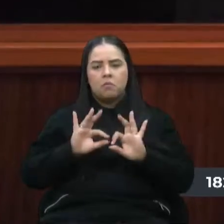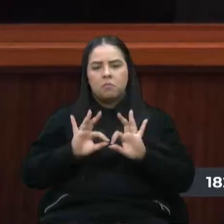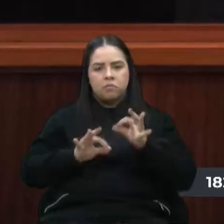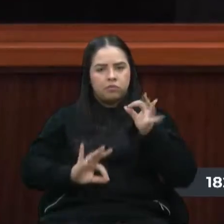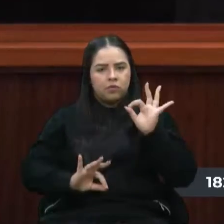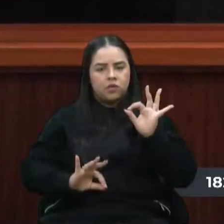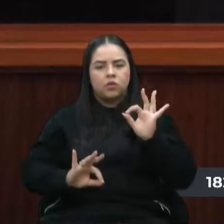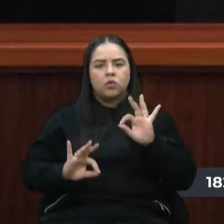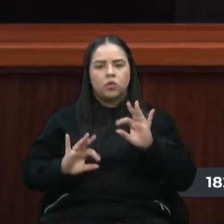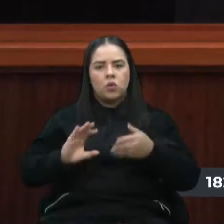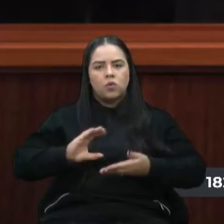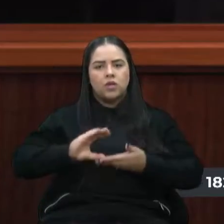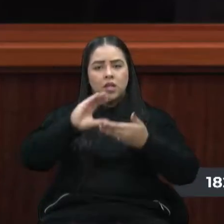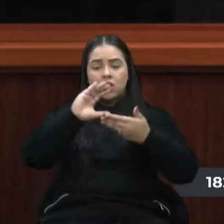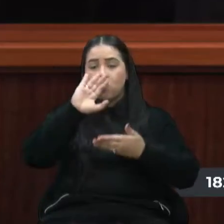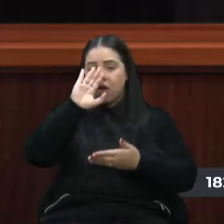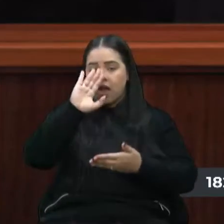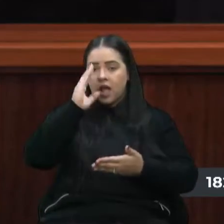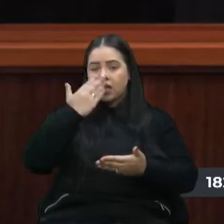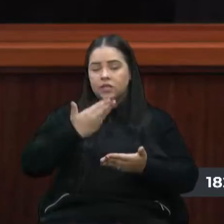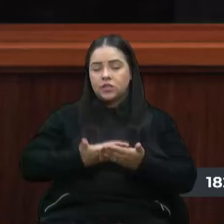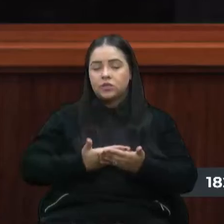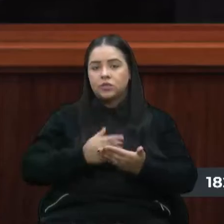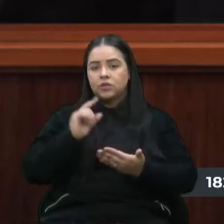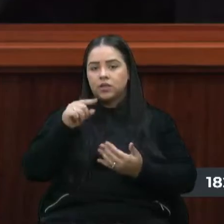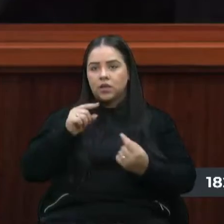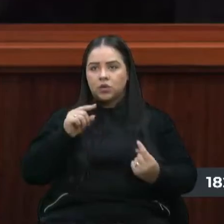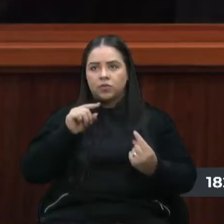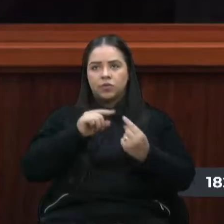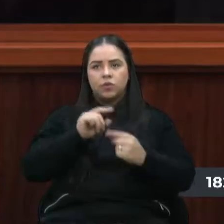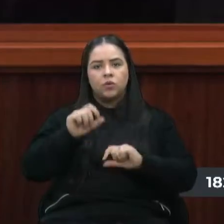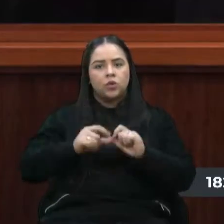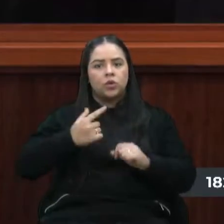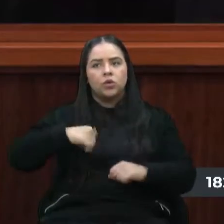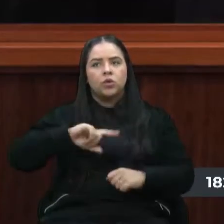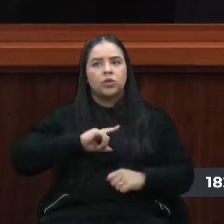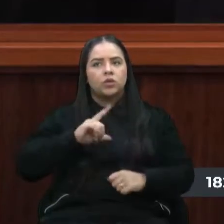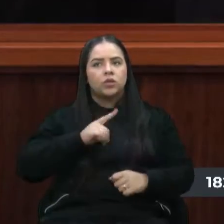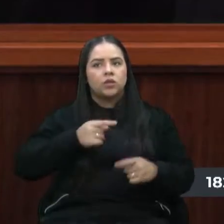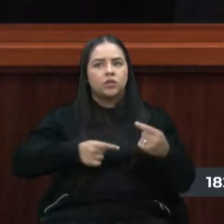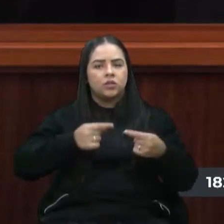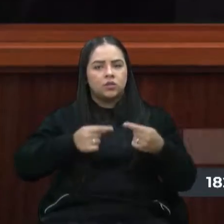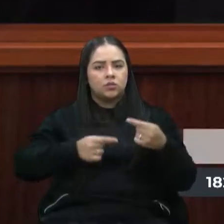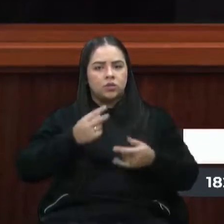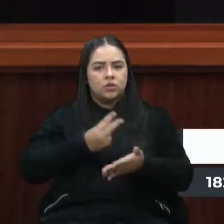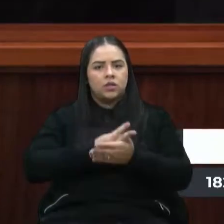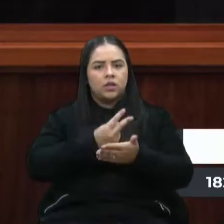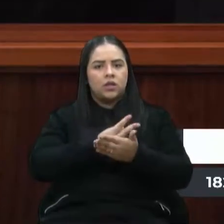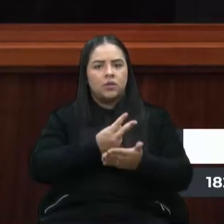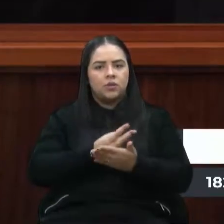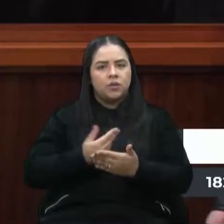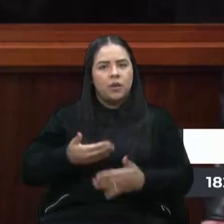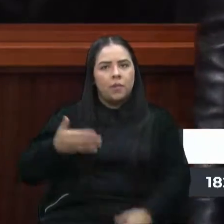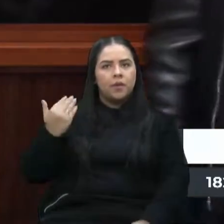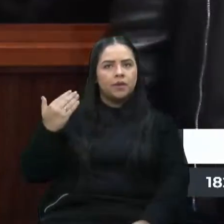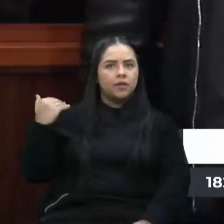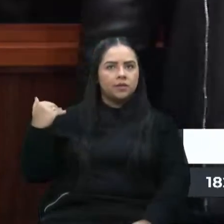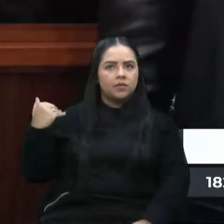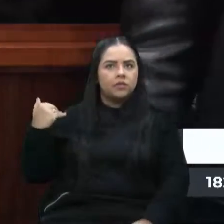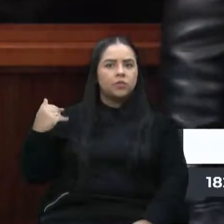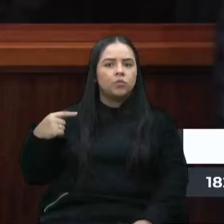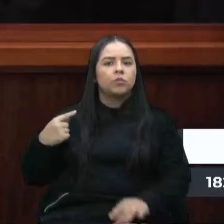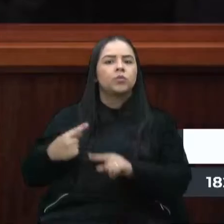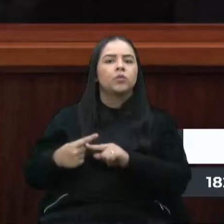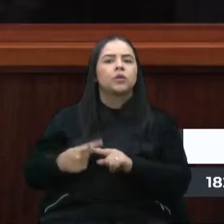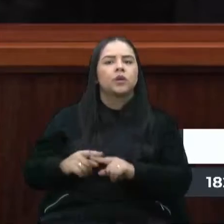Conselho. Eu acho que ele vem ao encontro de tudo que nós temos discutido nessa Casa nos últimos tempos, que